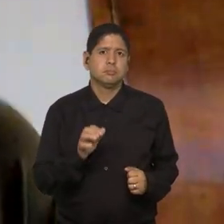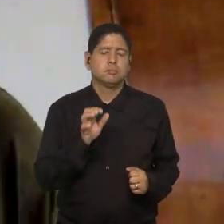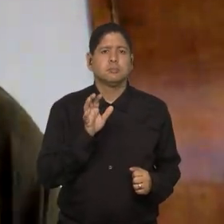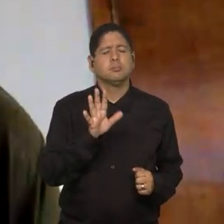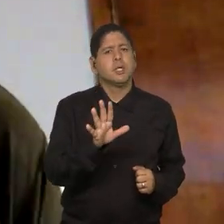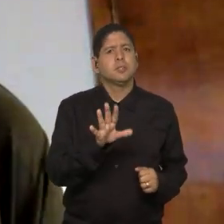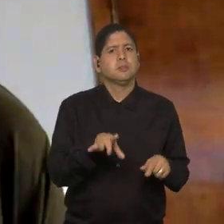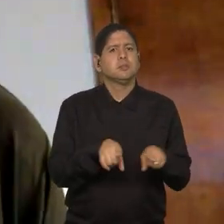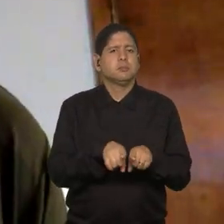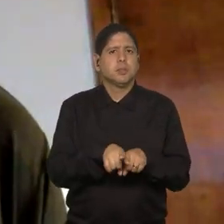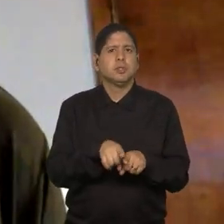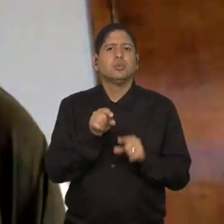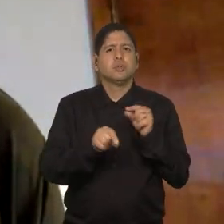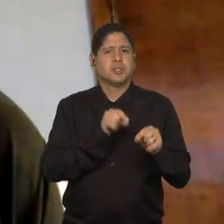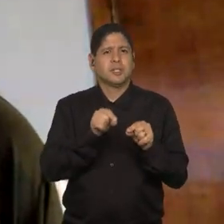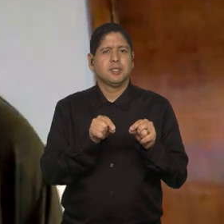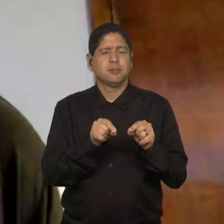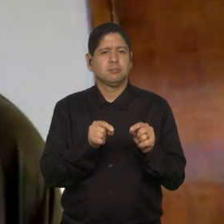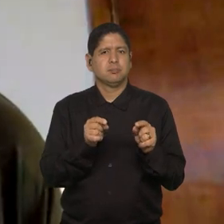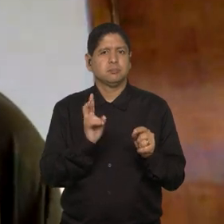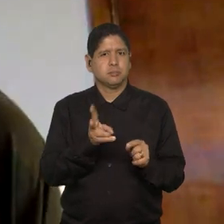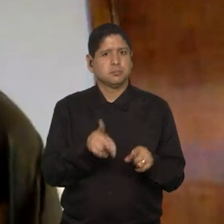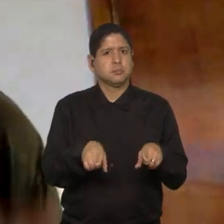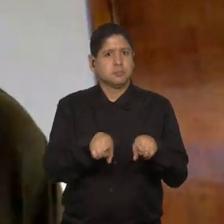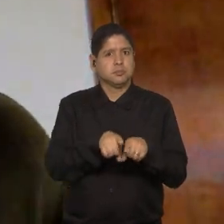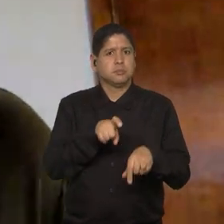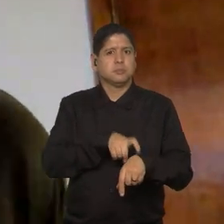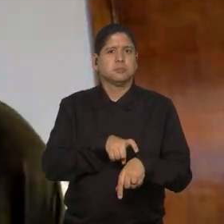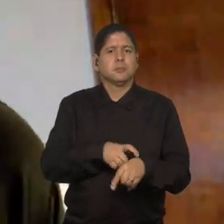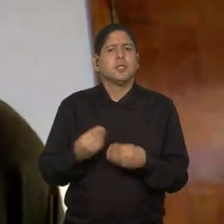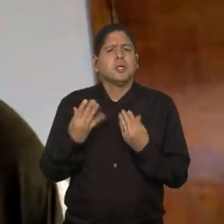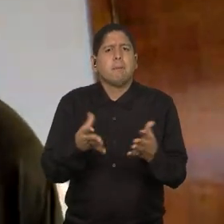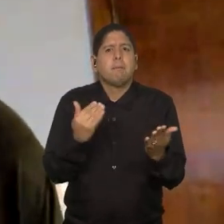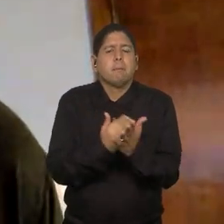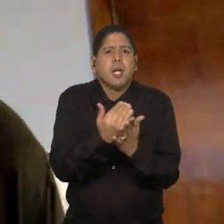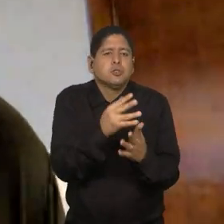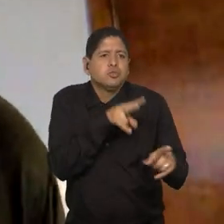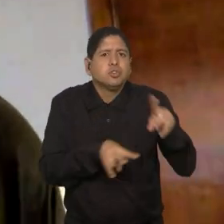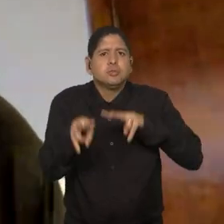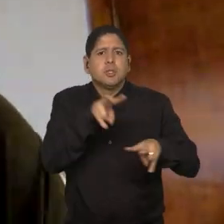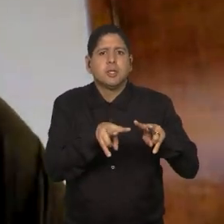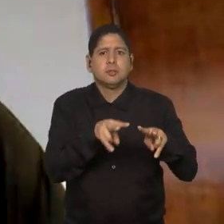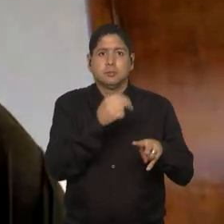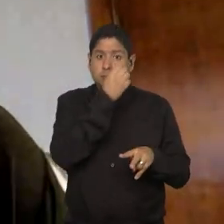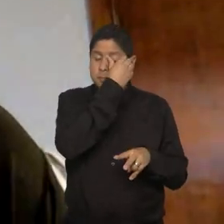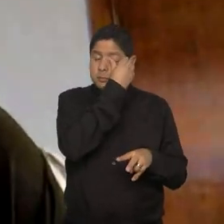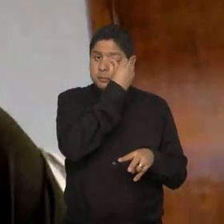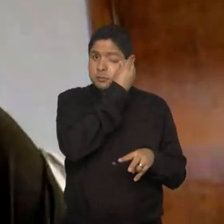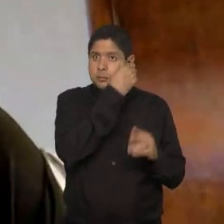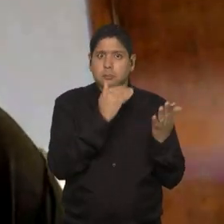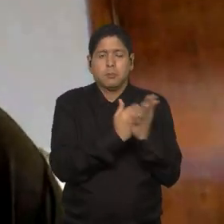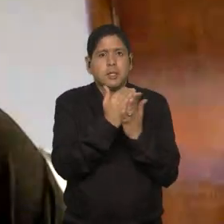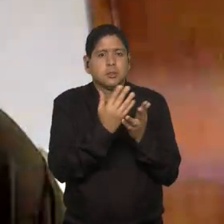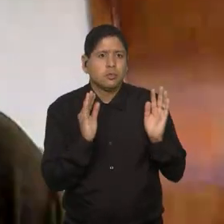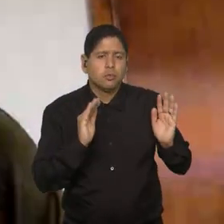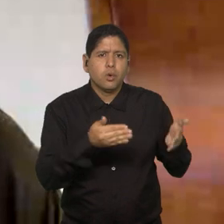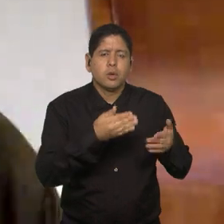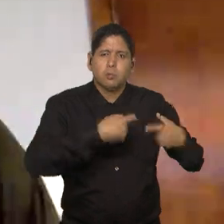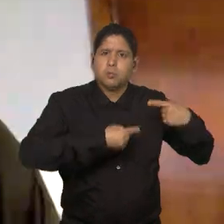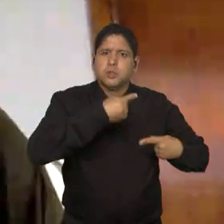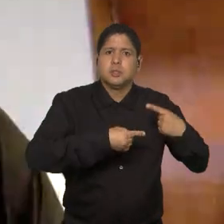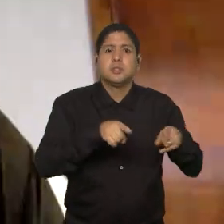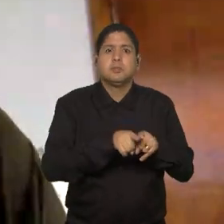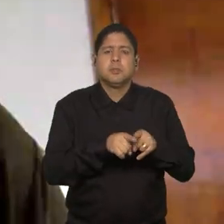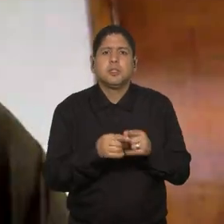E também, ao mesmo tempo, trazer mais visibilidade, trazer mais foco para essa política e